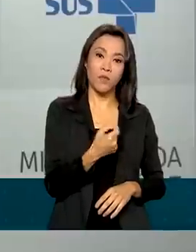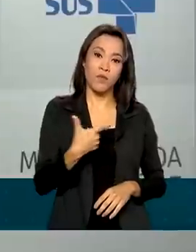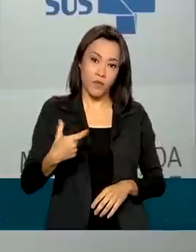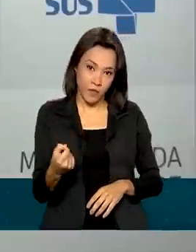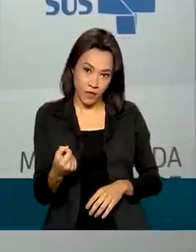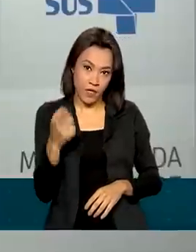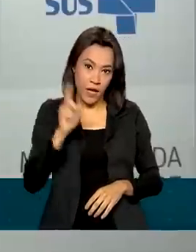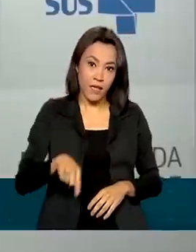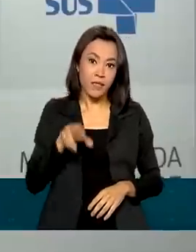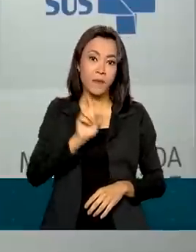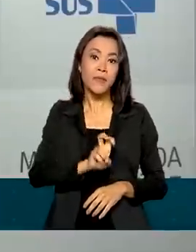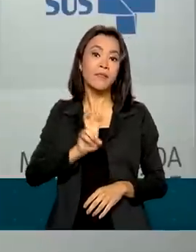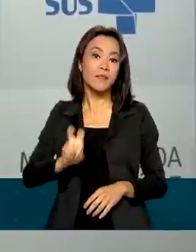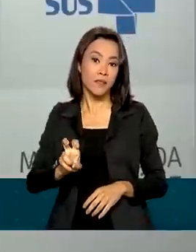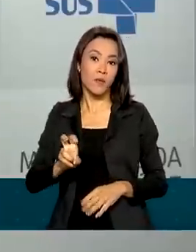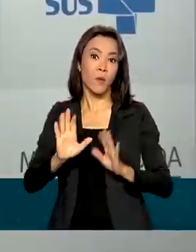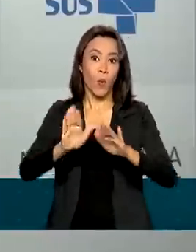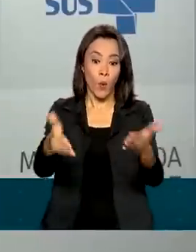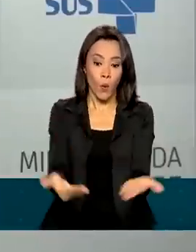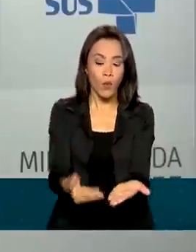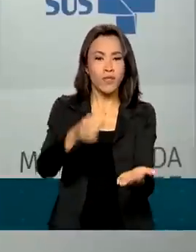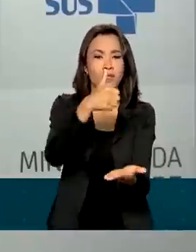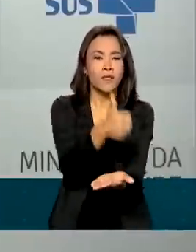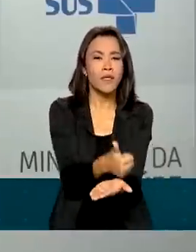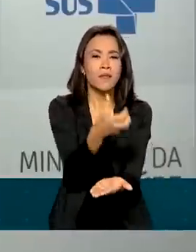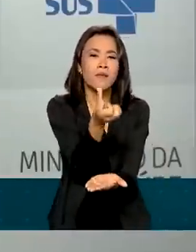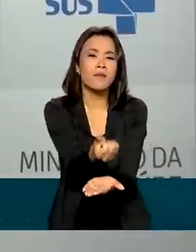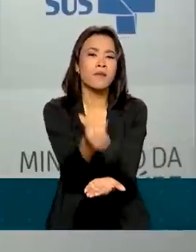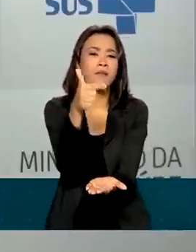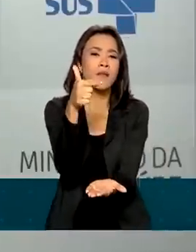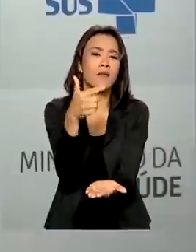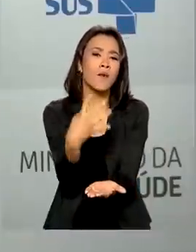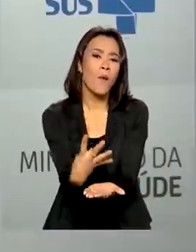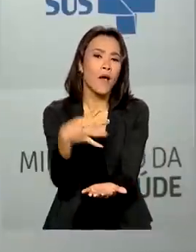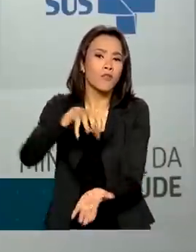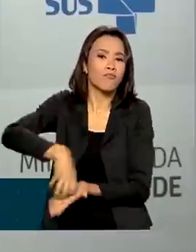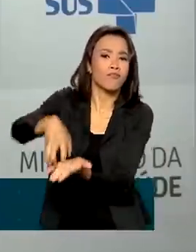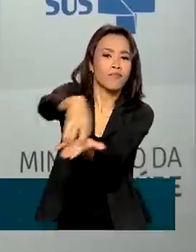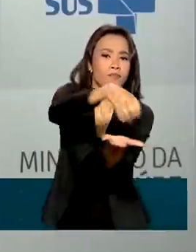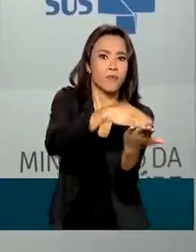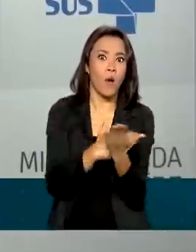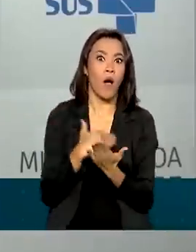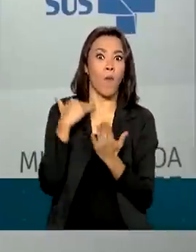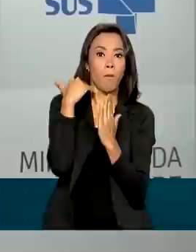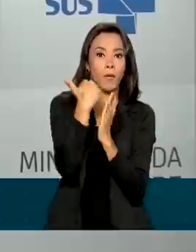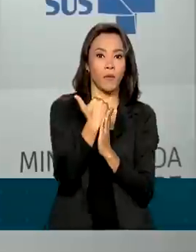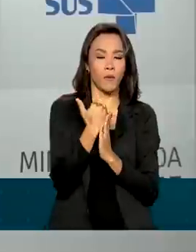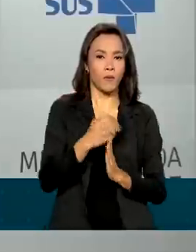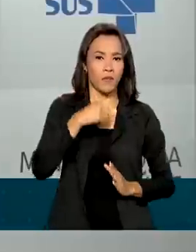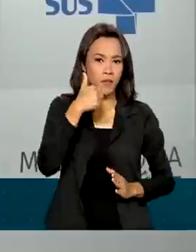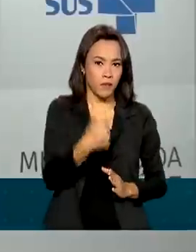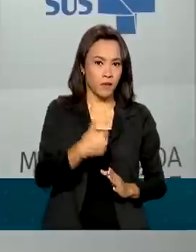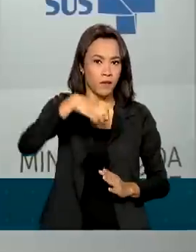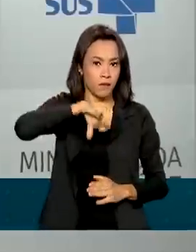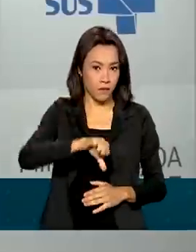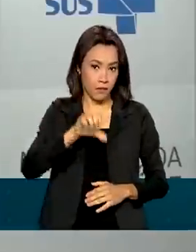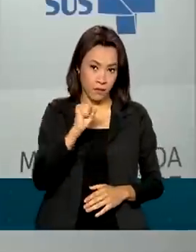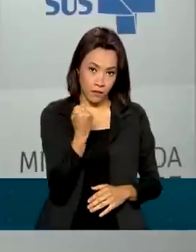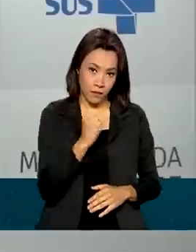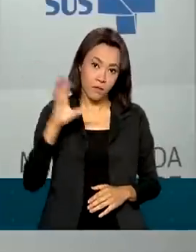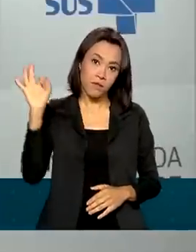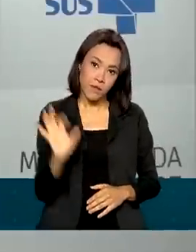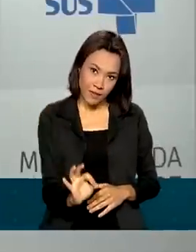Brasil. Hoje, contamos com 164 unidades, um aumento de 198%